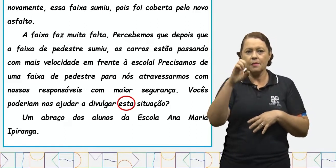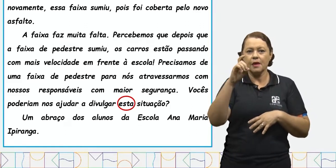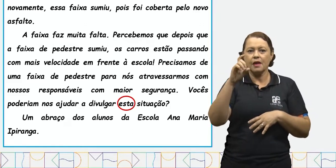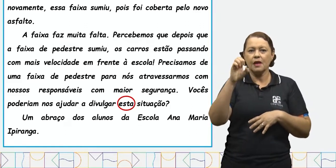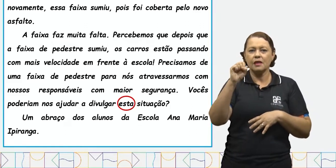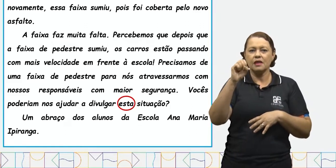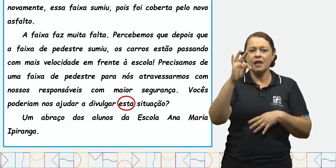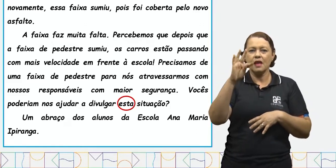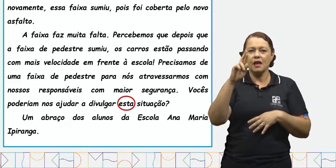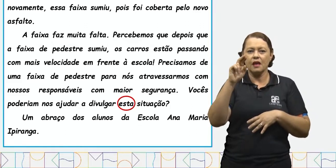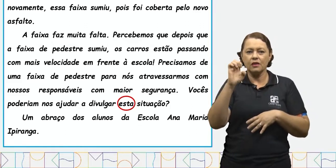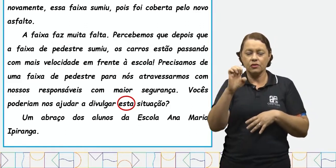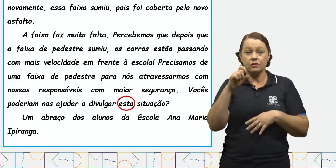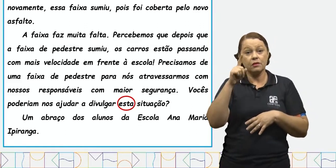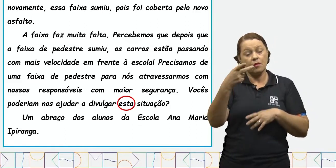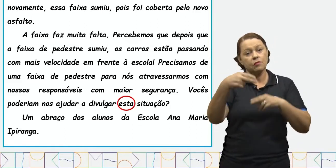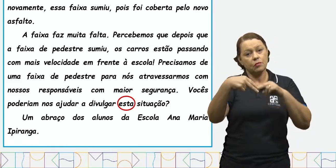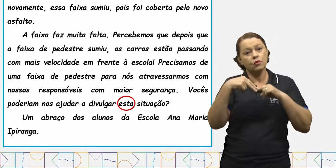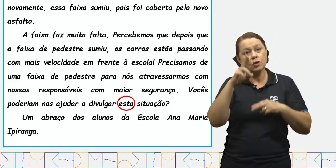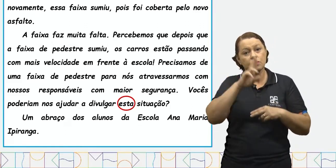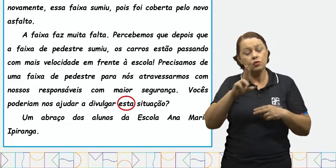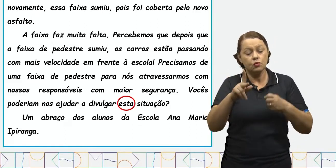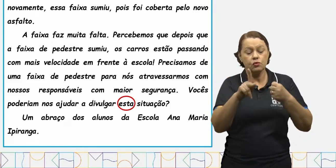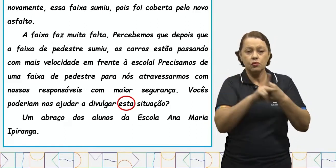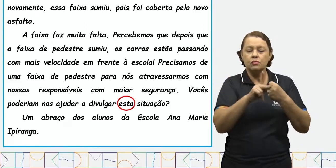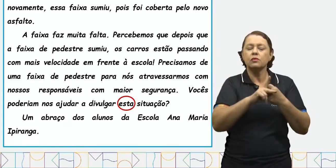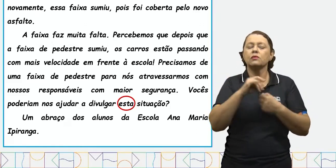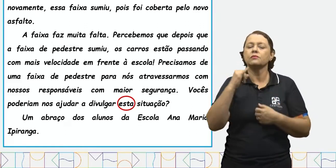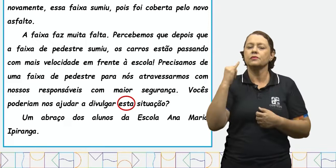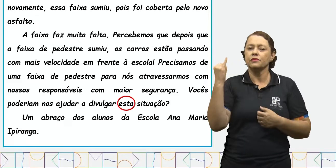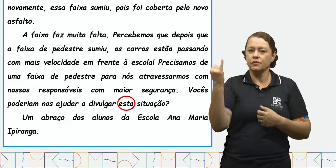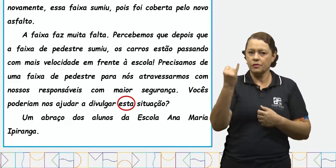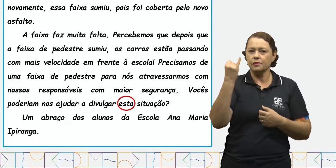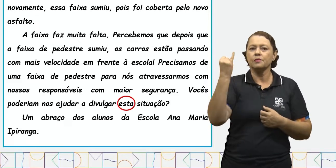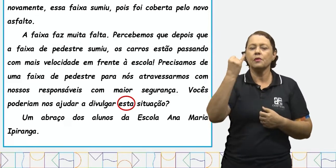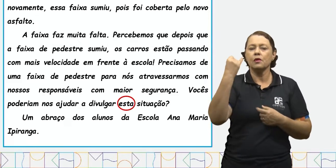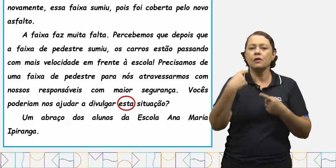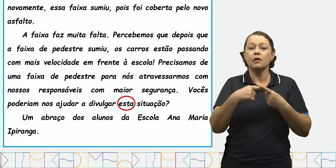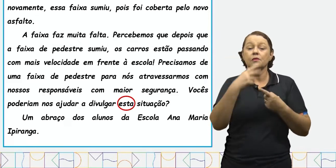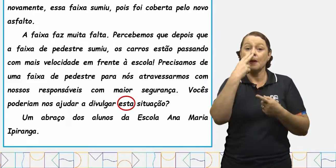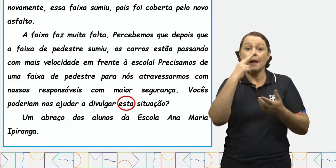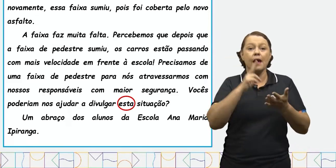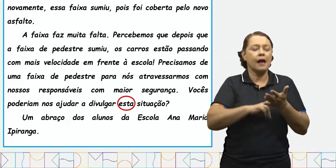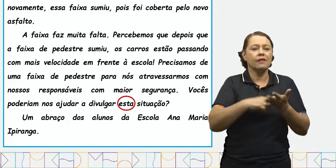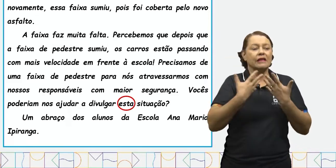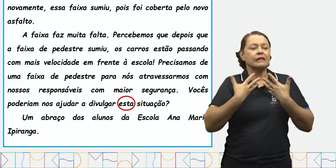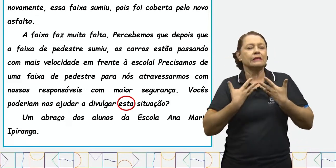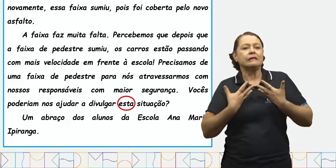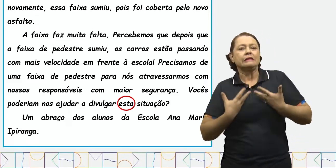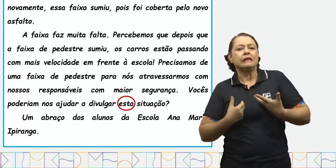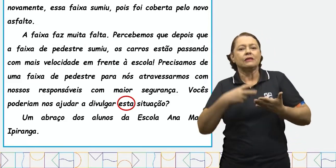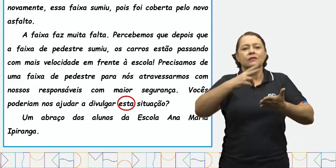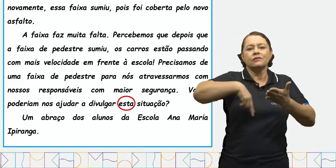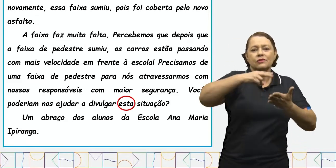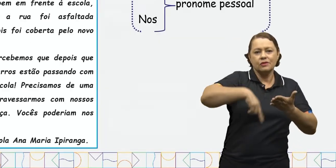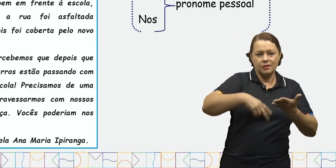pronomes foi importante nessa escrita, para que a carta não ficasse tão cansativa de se ler ou ouvir.